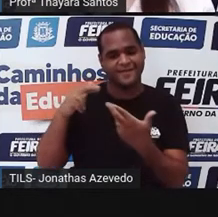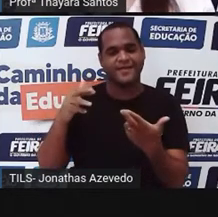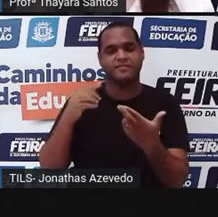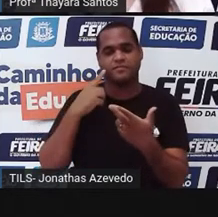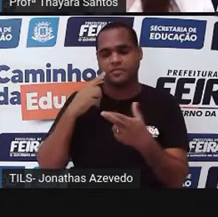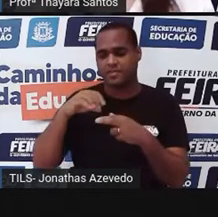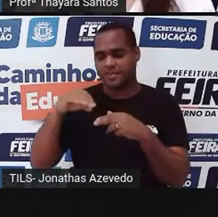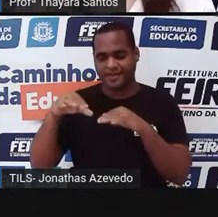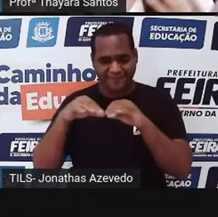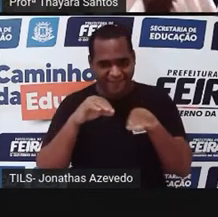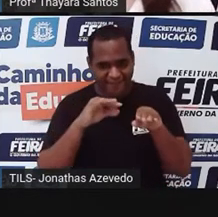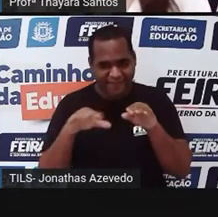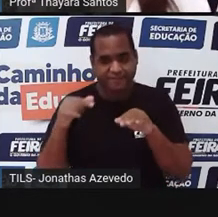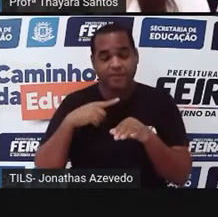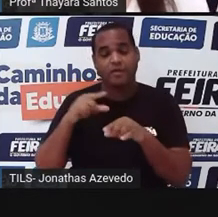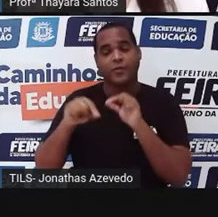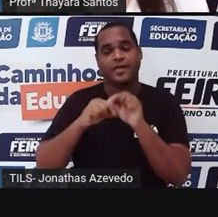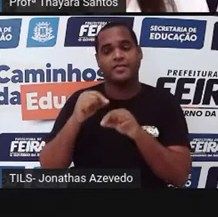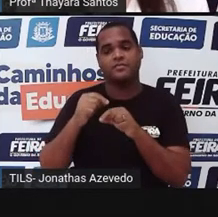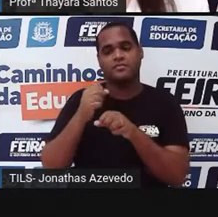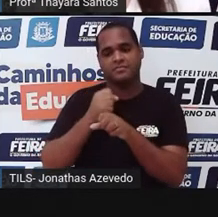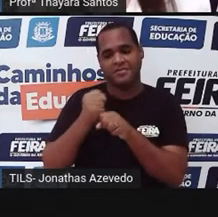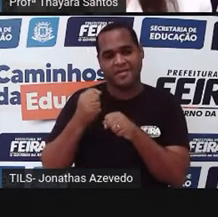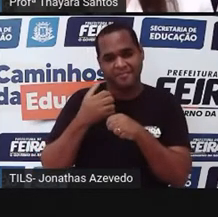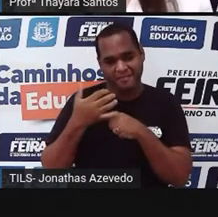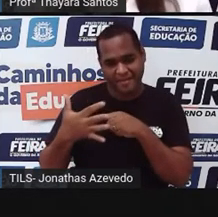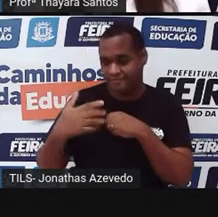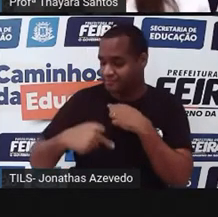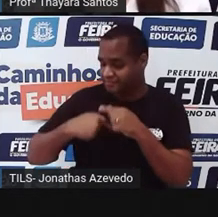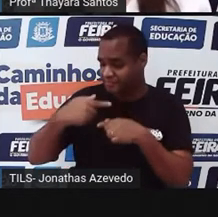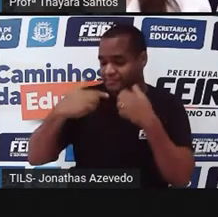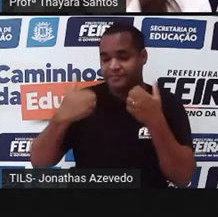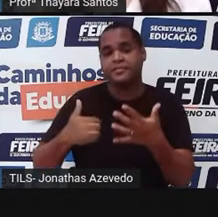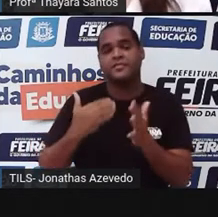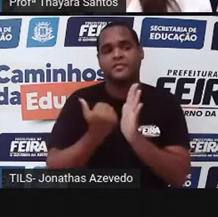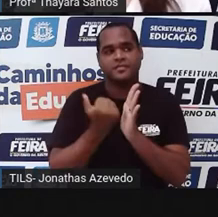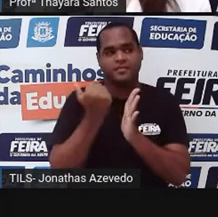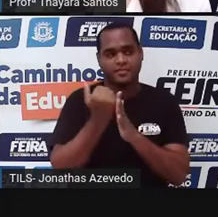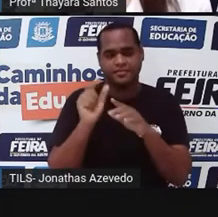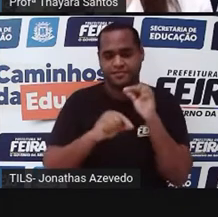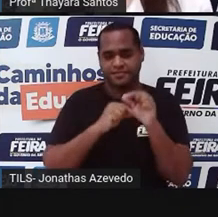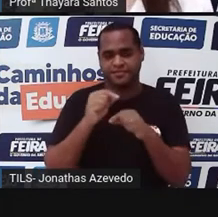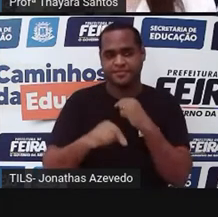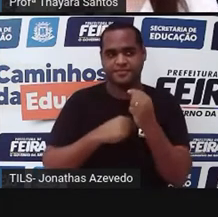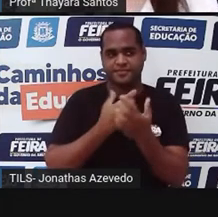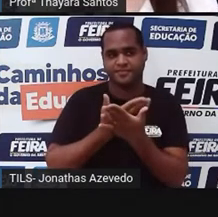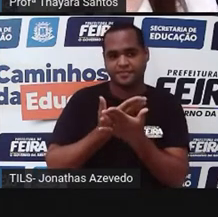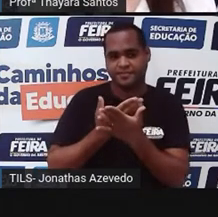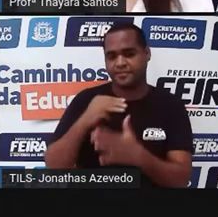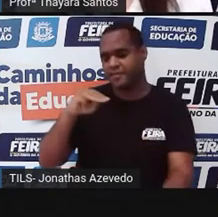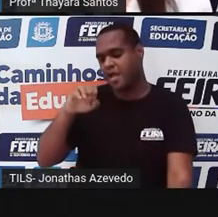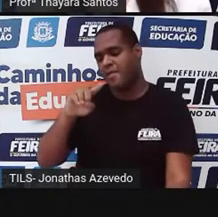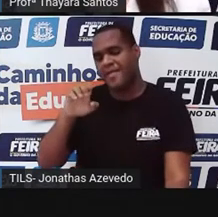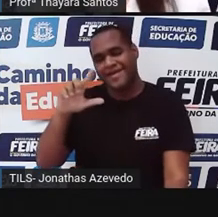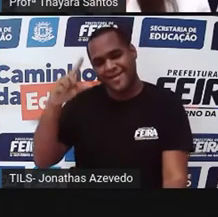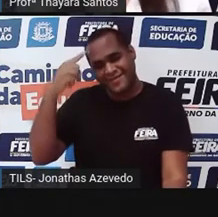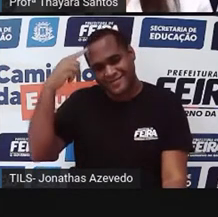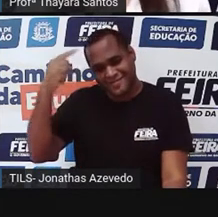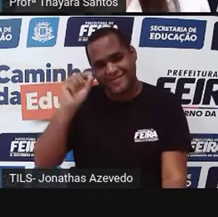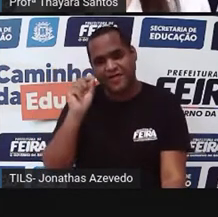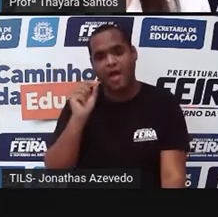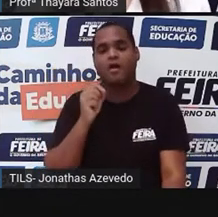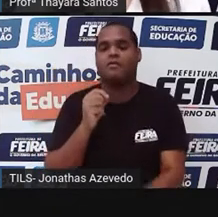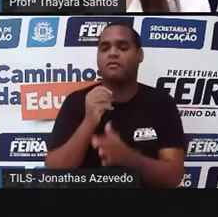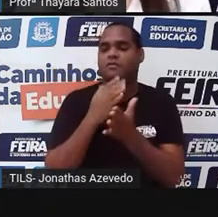dos caracteres genéticos ao longo das gerações, mas somente com os estudos de Mendel. Mendel conseguiu descobrir